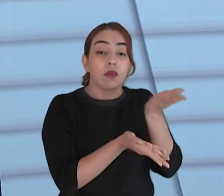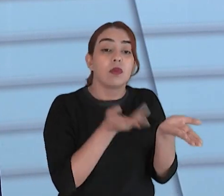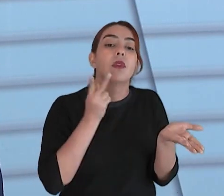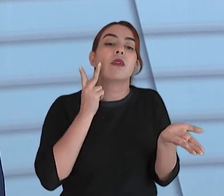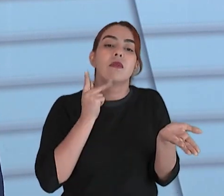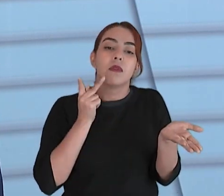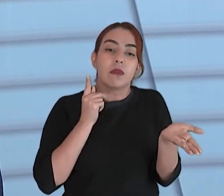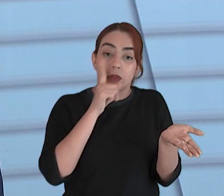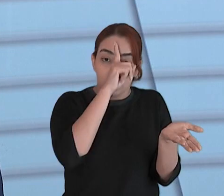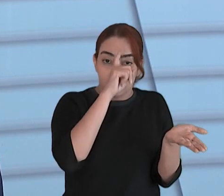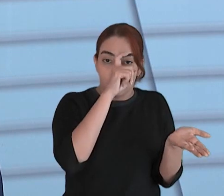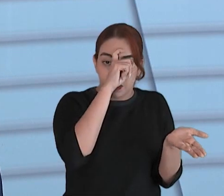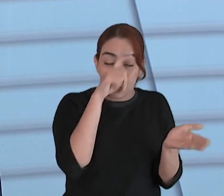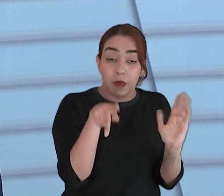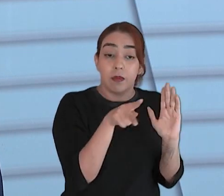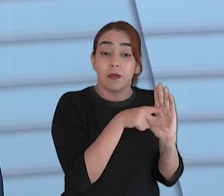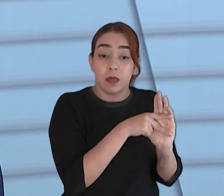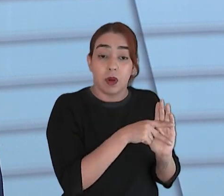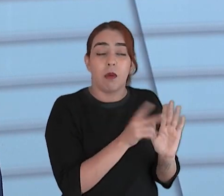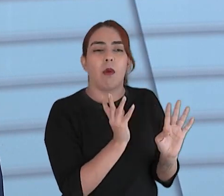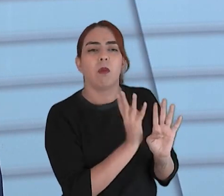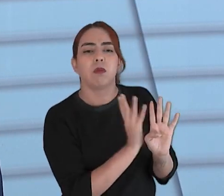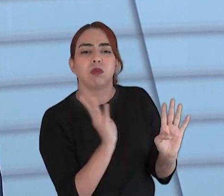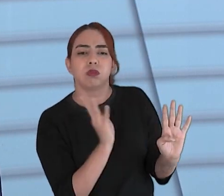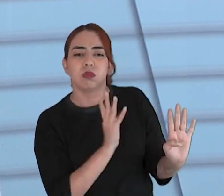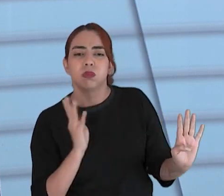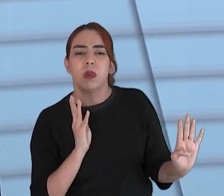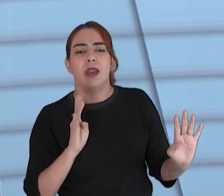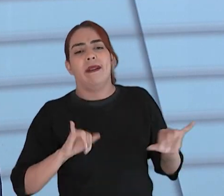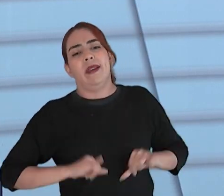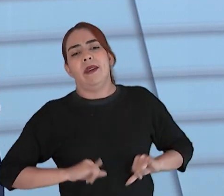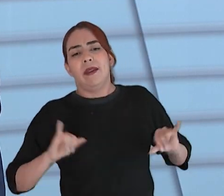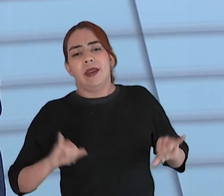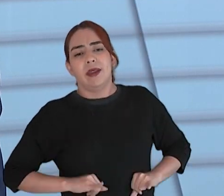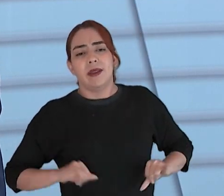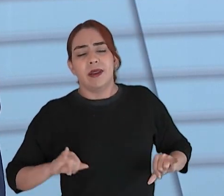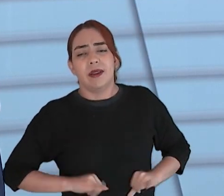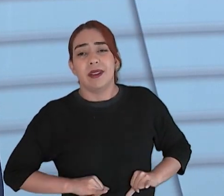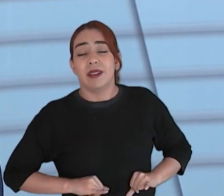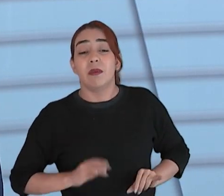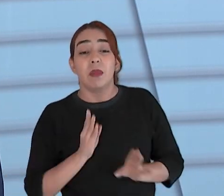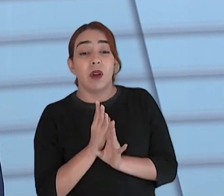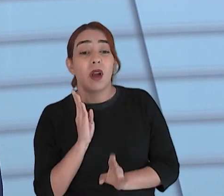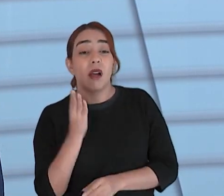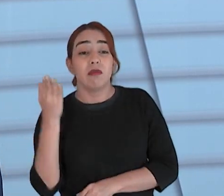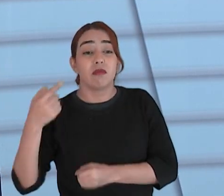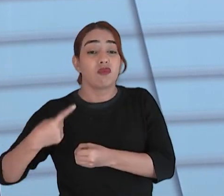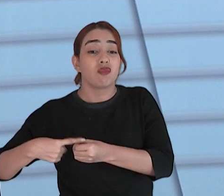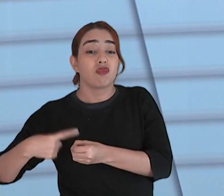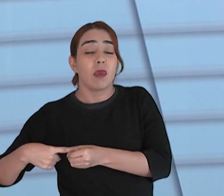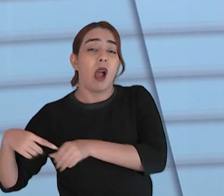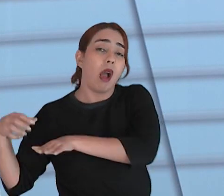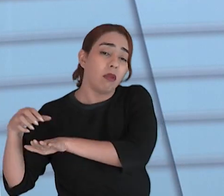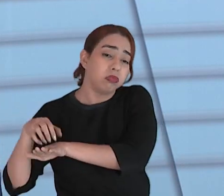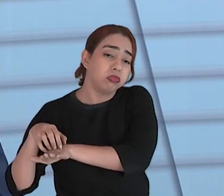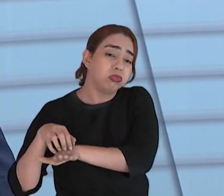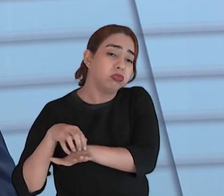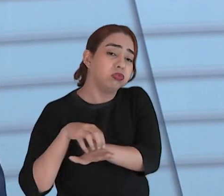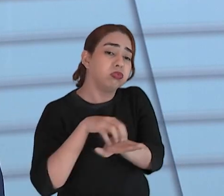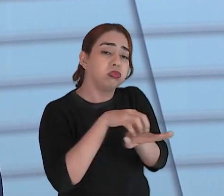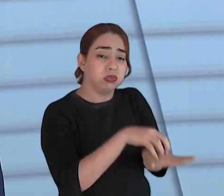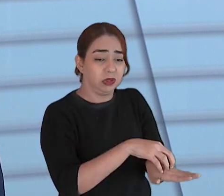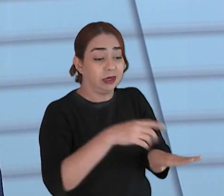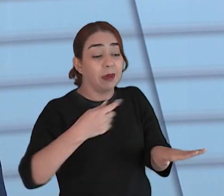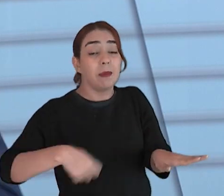da capital mas para diminuir o sofrimento de uma população grande que vem do interior para